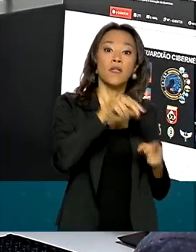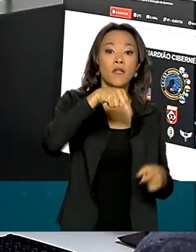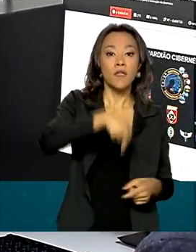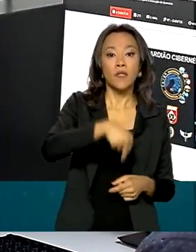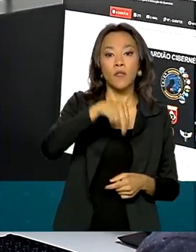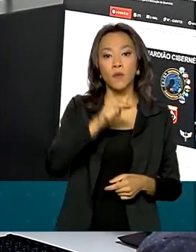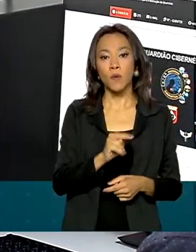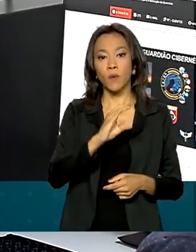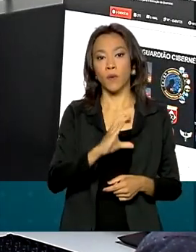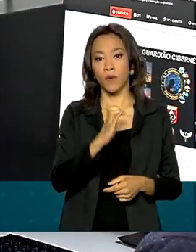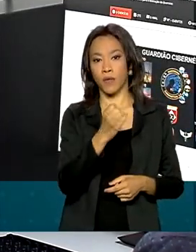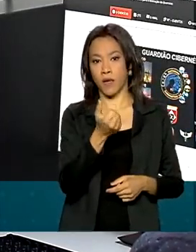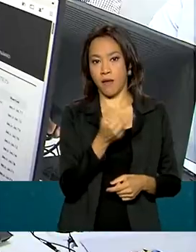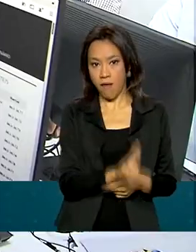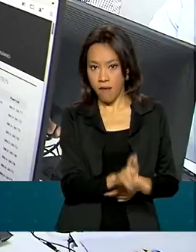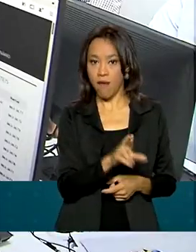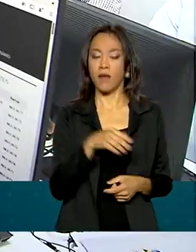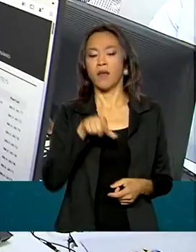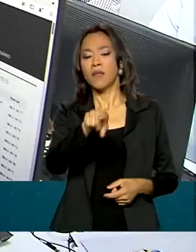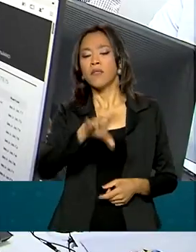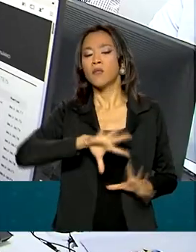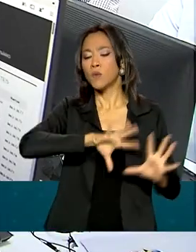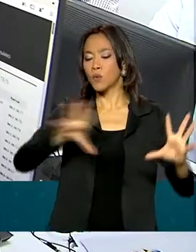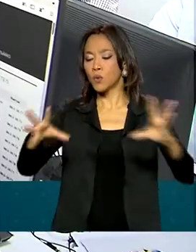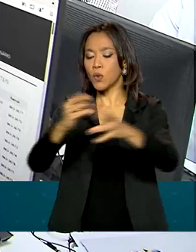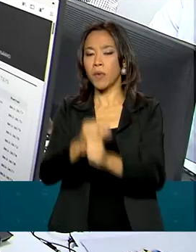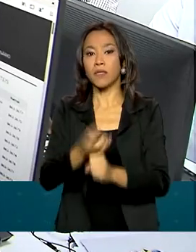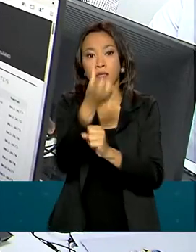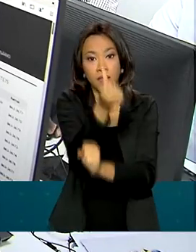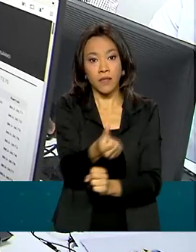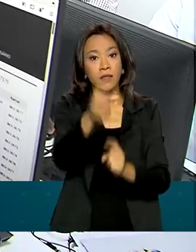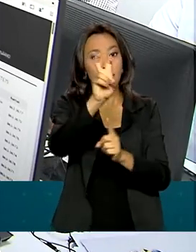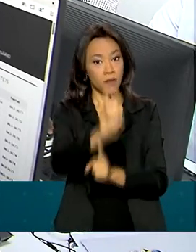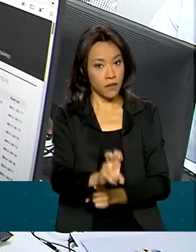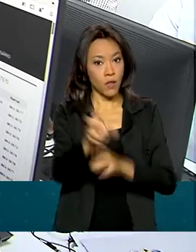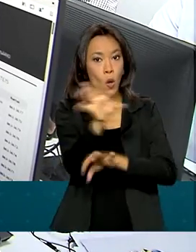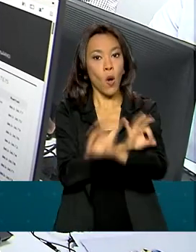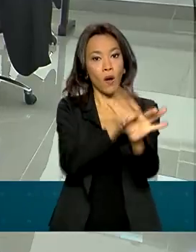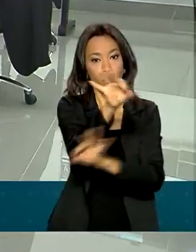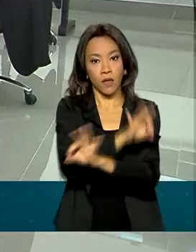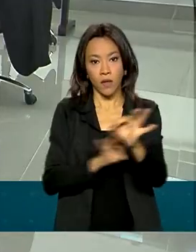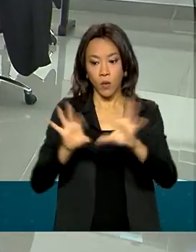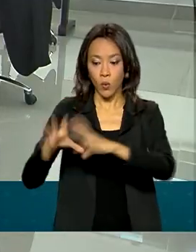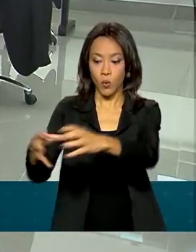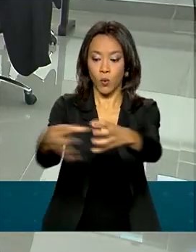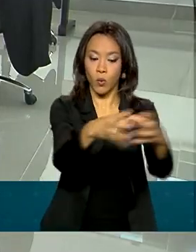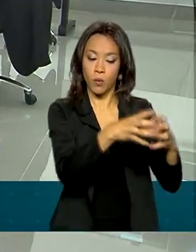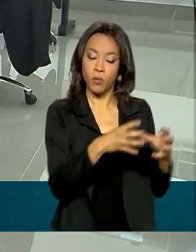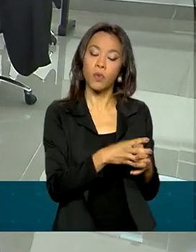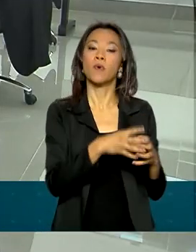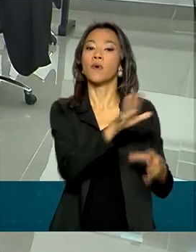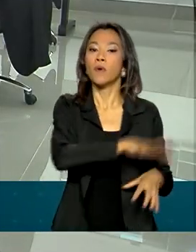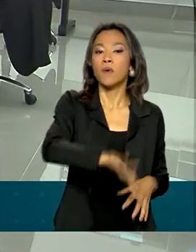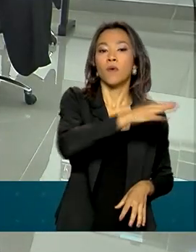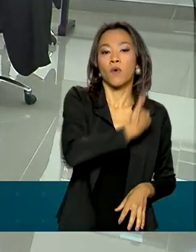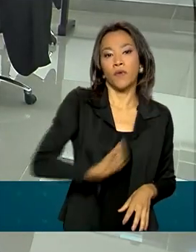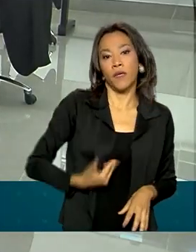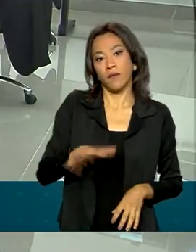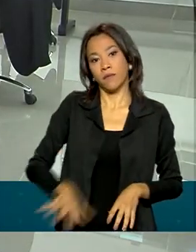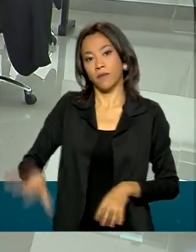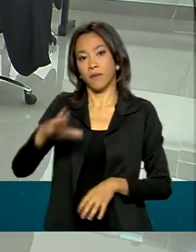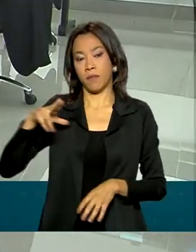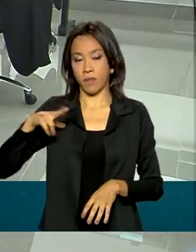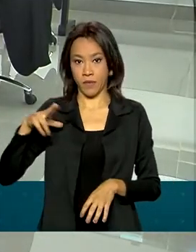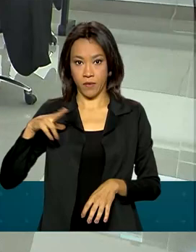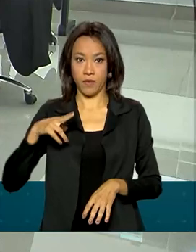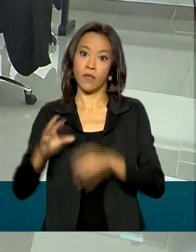todo, participam do evento representantes de 65 organizações públicas e privadas. Este ano, foram estabelecidos acordos